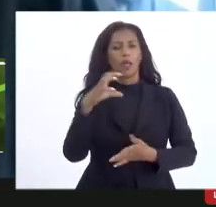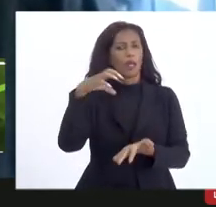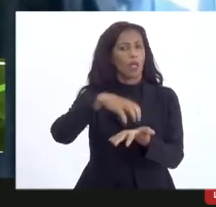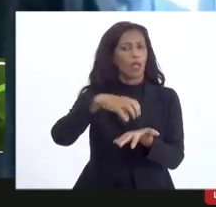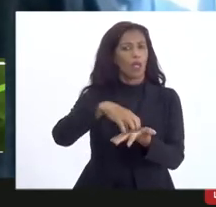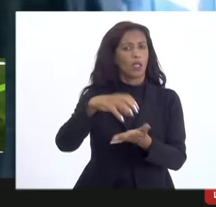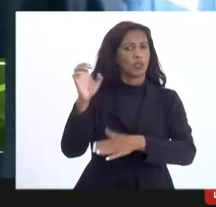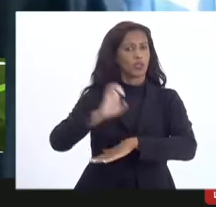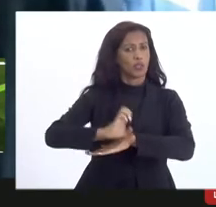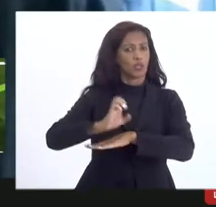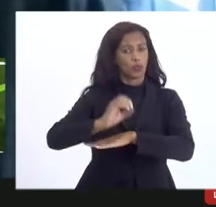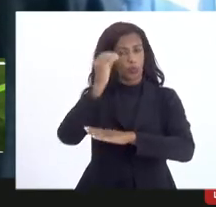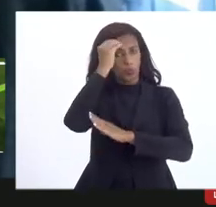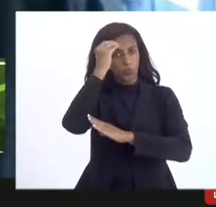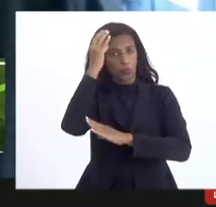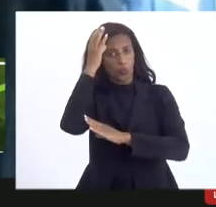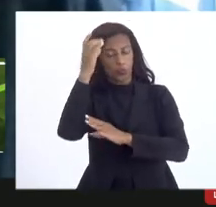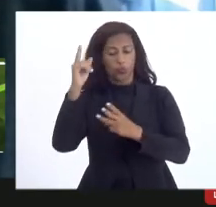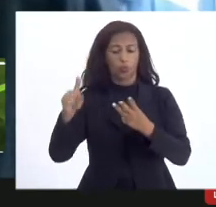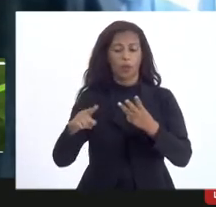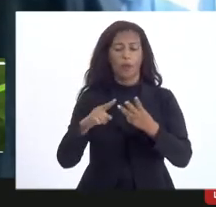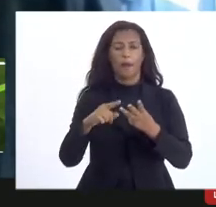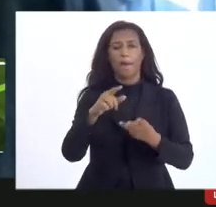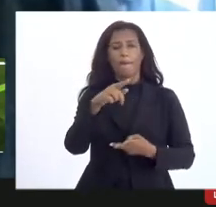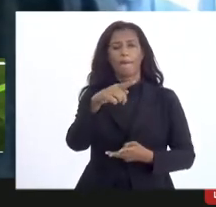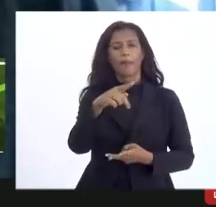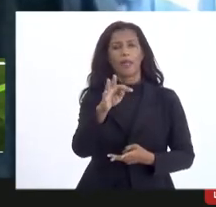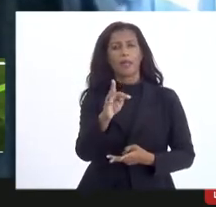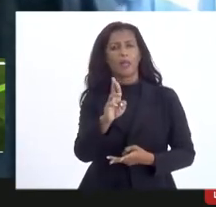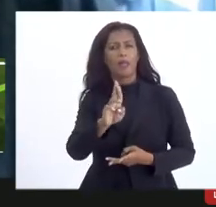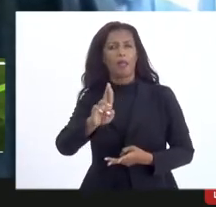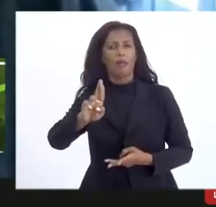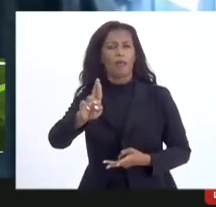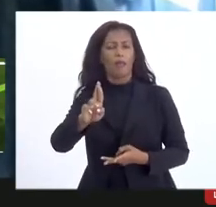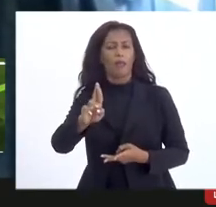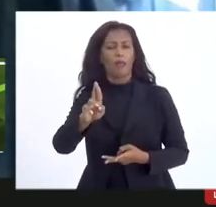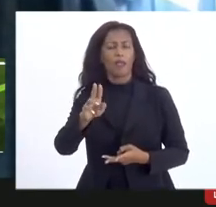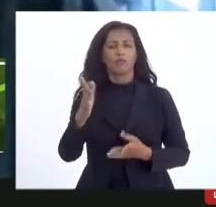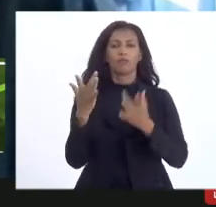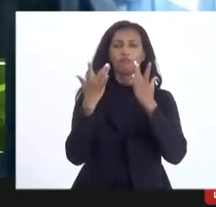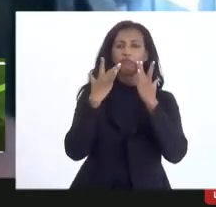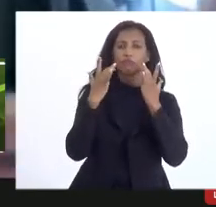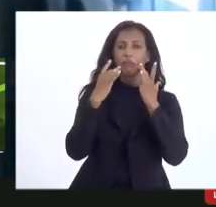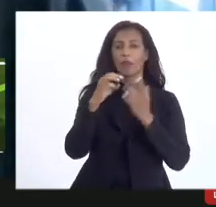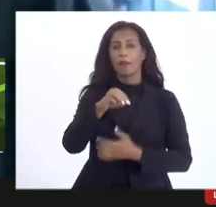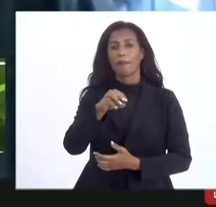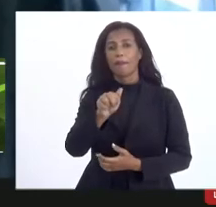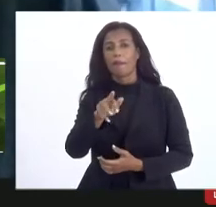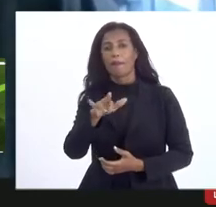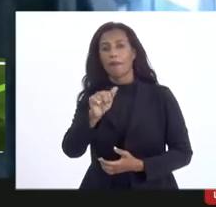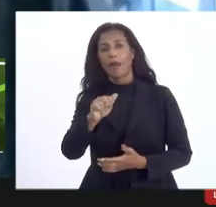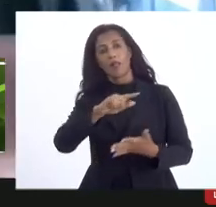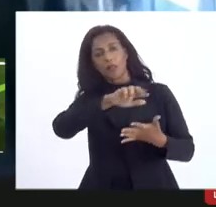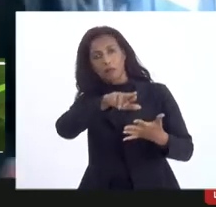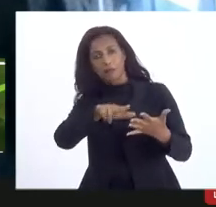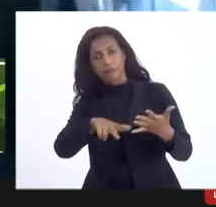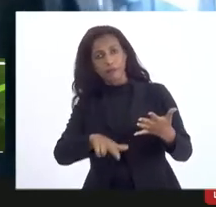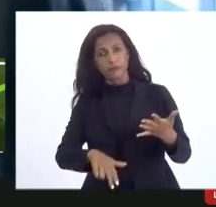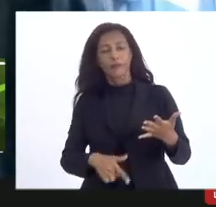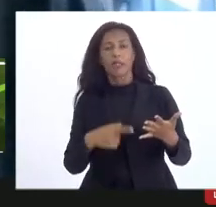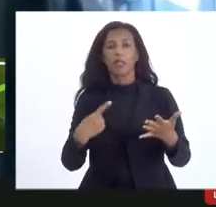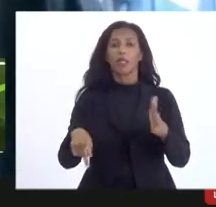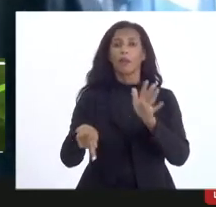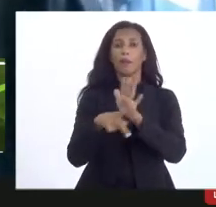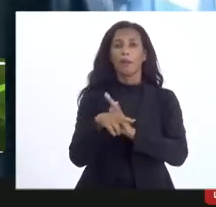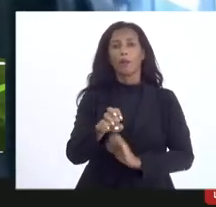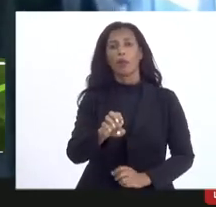mestre Paulão e depois a PTR associação de produtores teatrais Márcia Dias e assim sucessivamente depois tem o